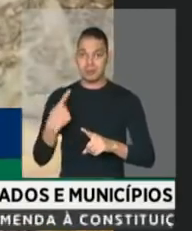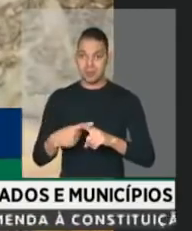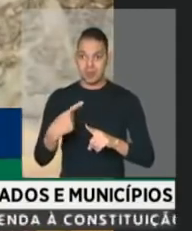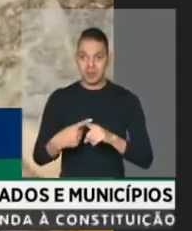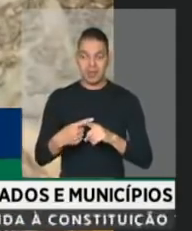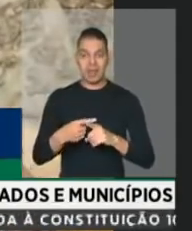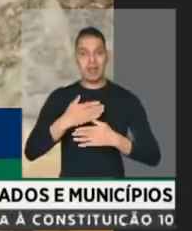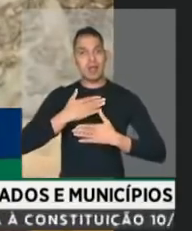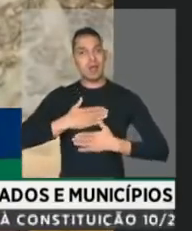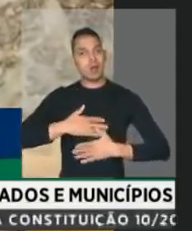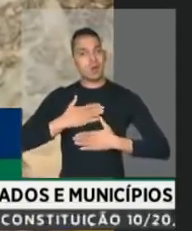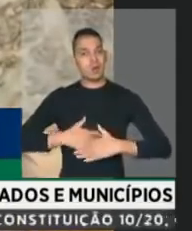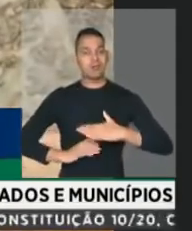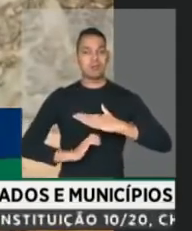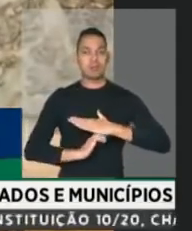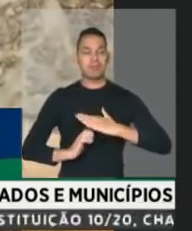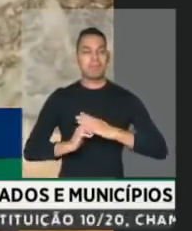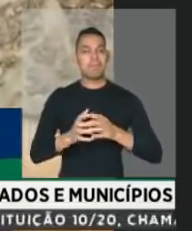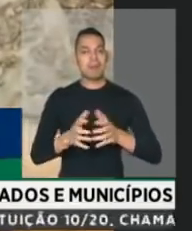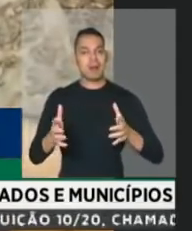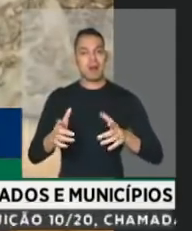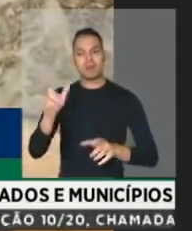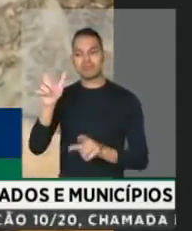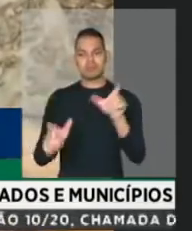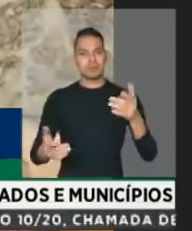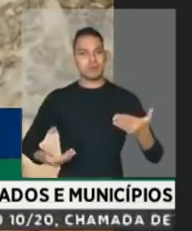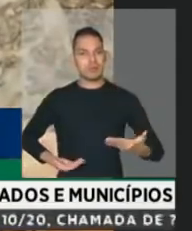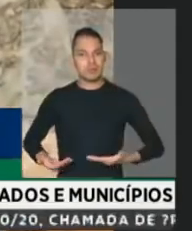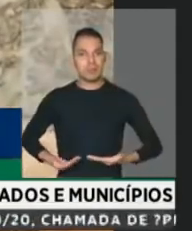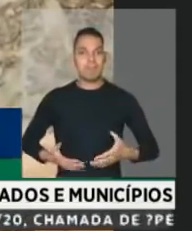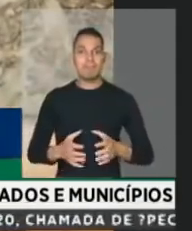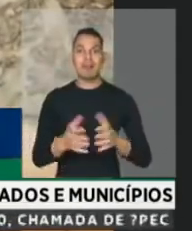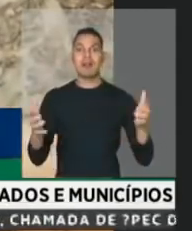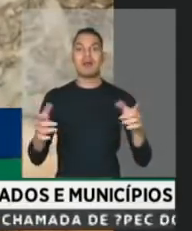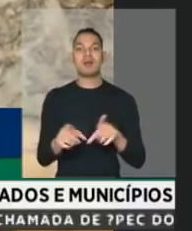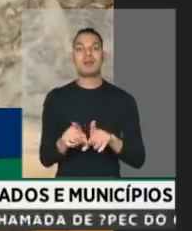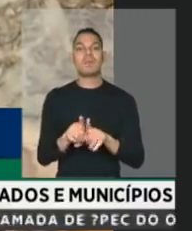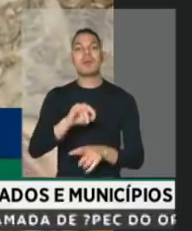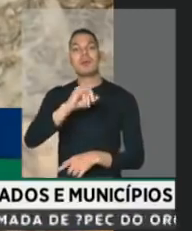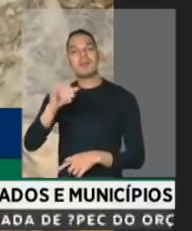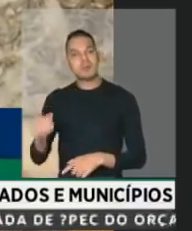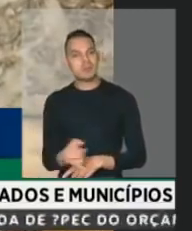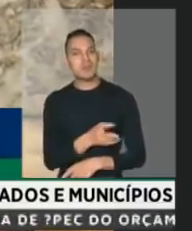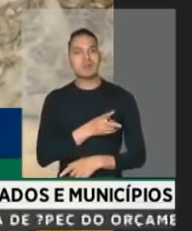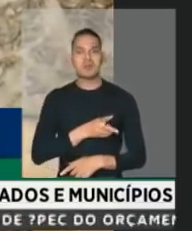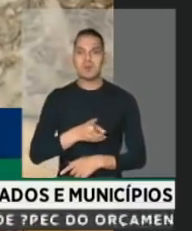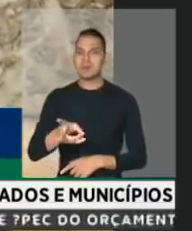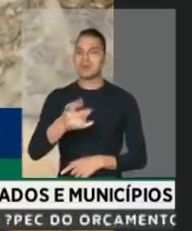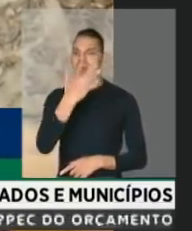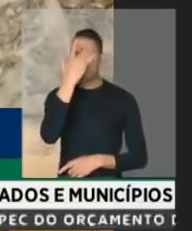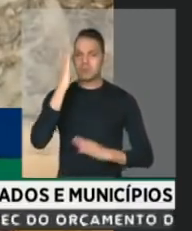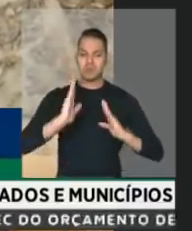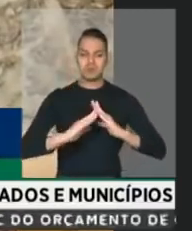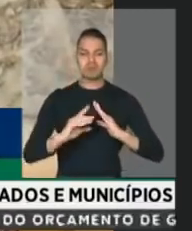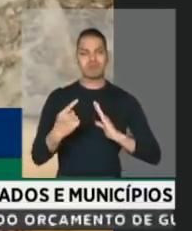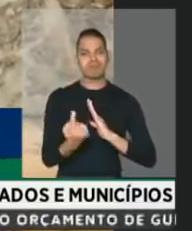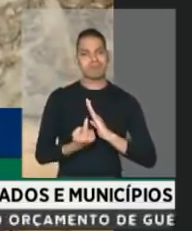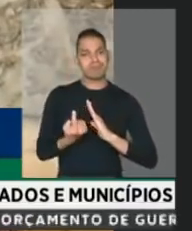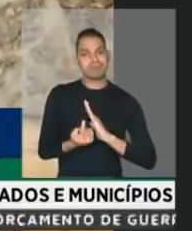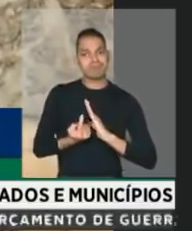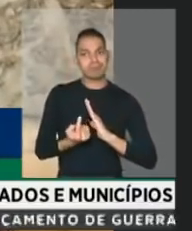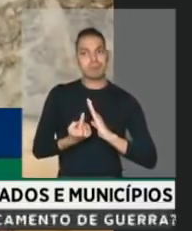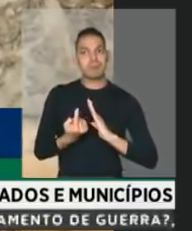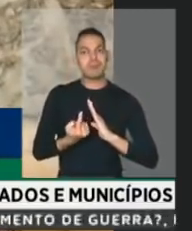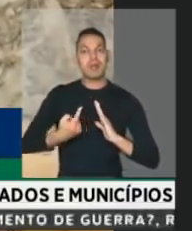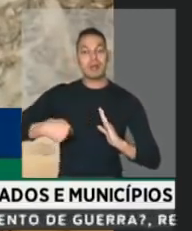o conforto das empresas e dos trabalhadores, maior a nossa possibilidade de manter as pessoas em casa. Nós